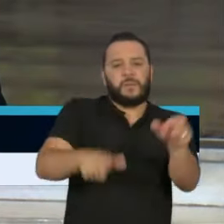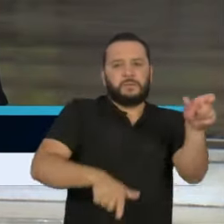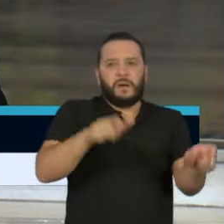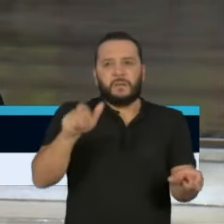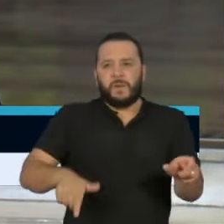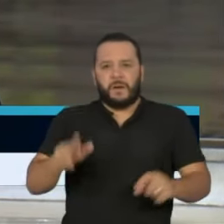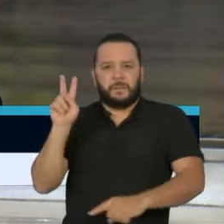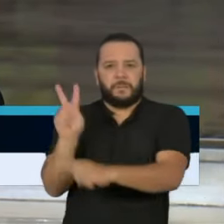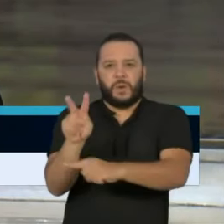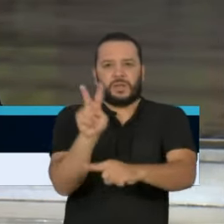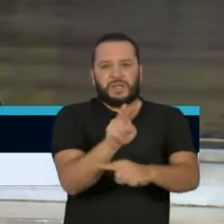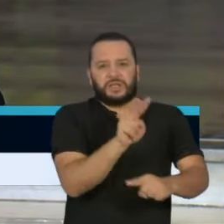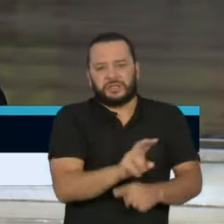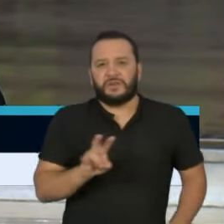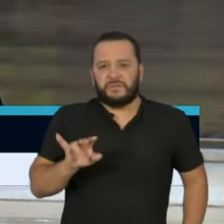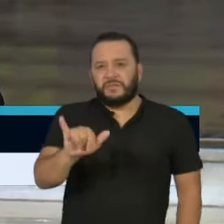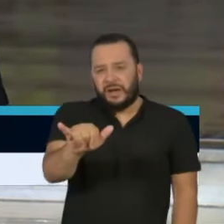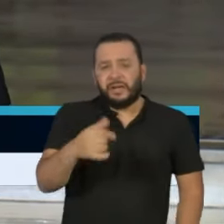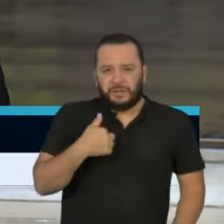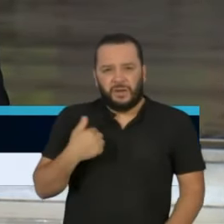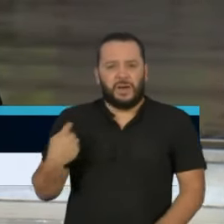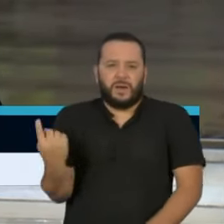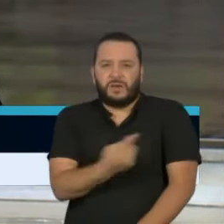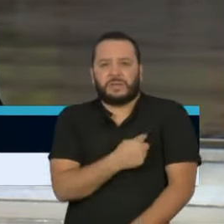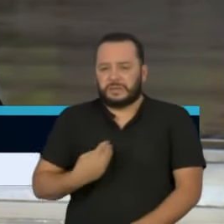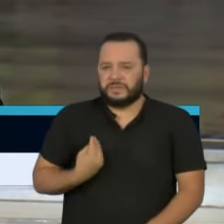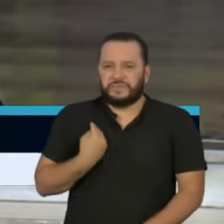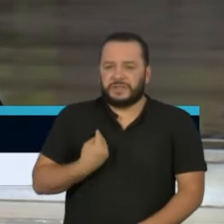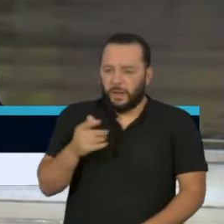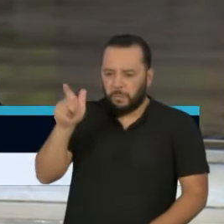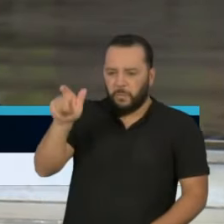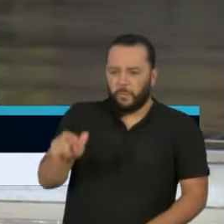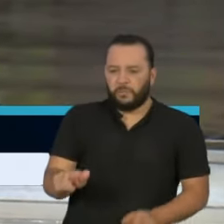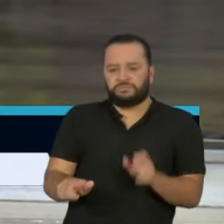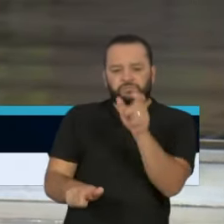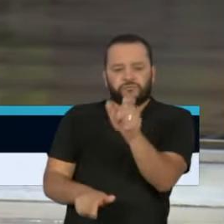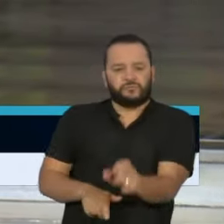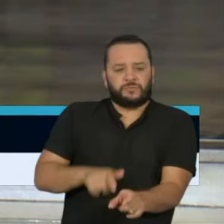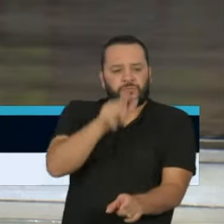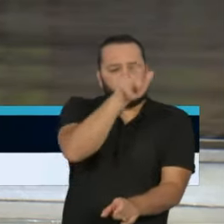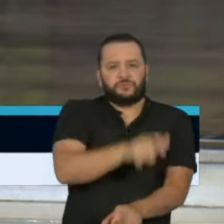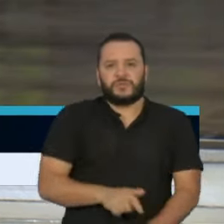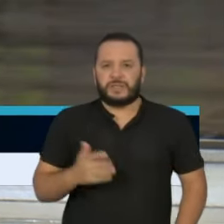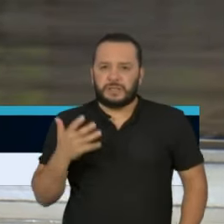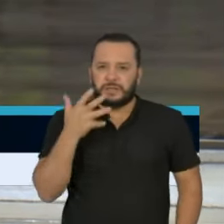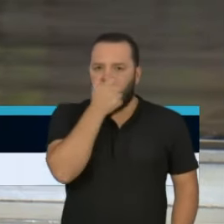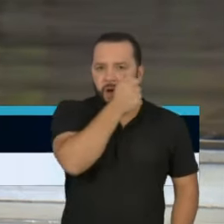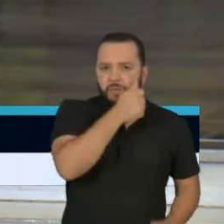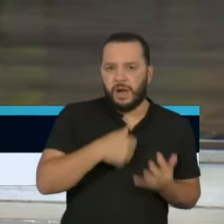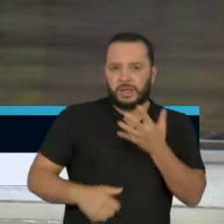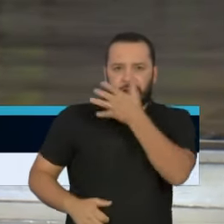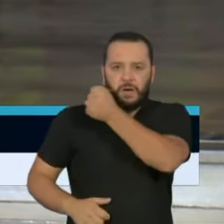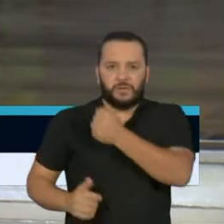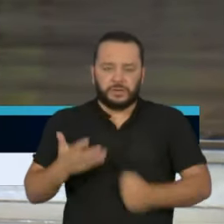nós vamos tratar de salvar vidas. Depois de salvar vidas,